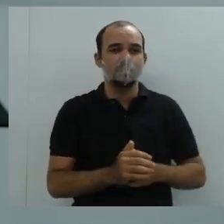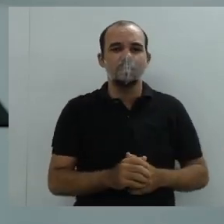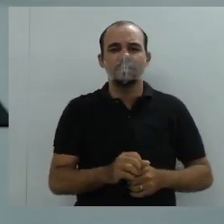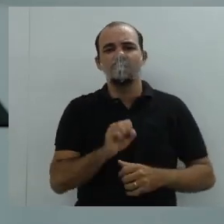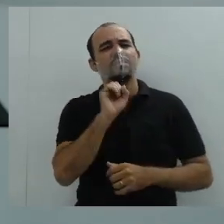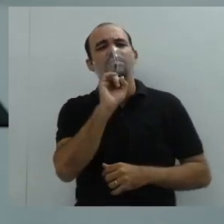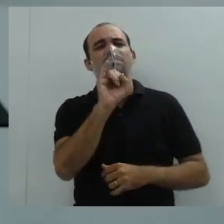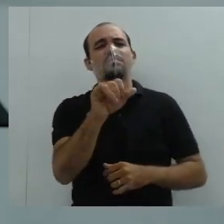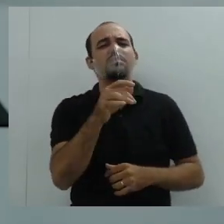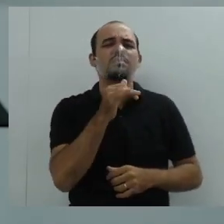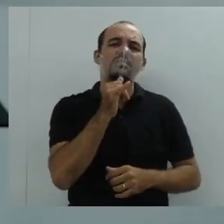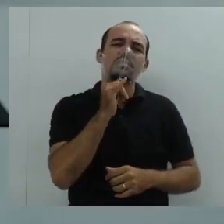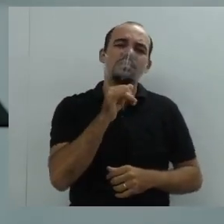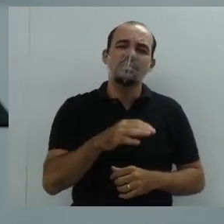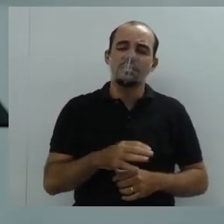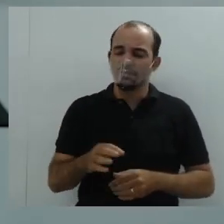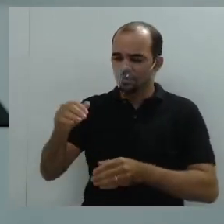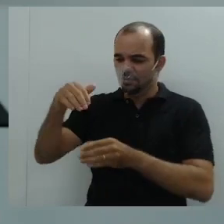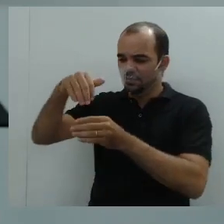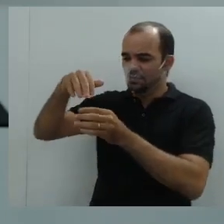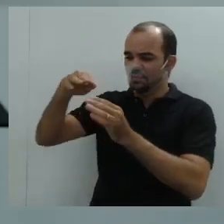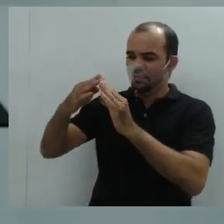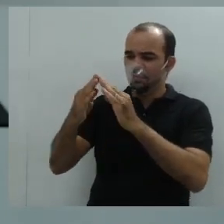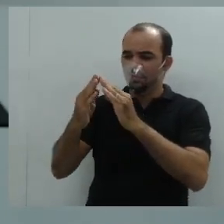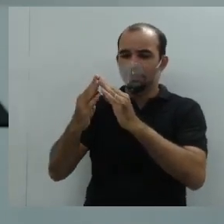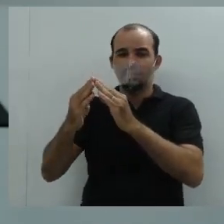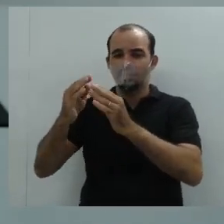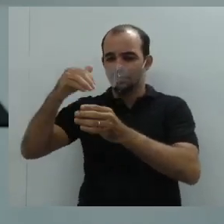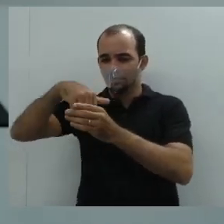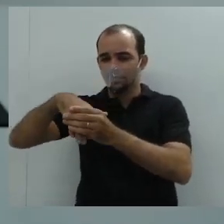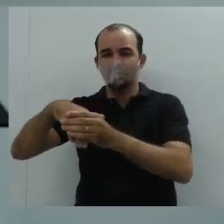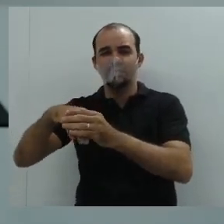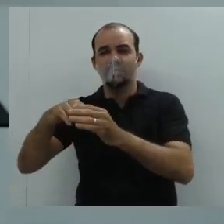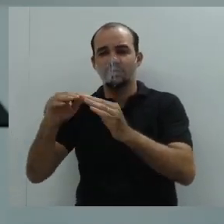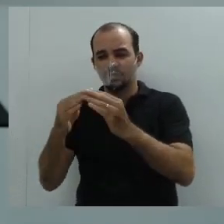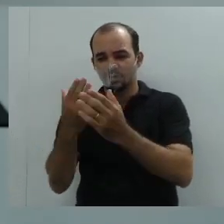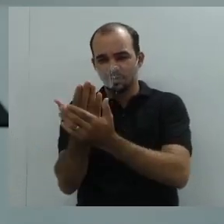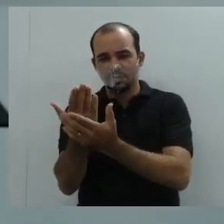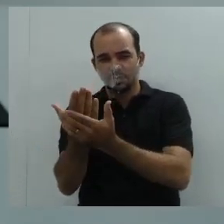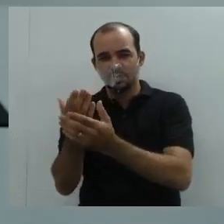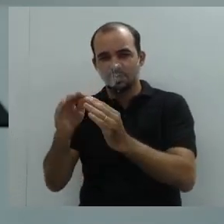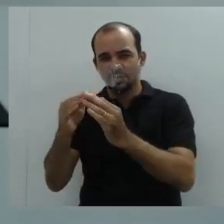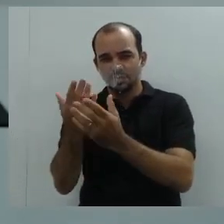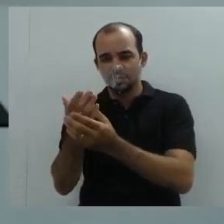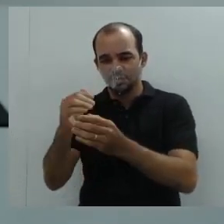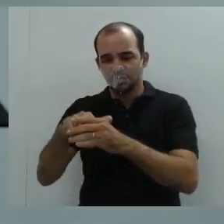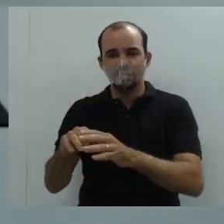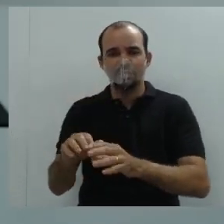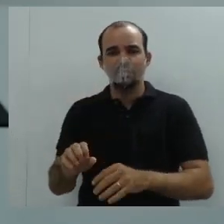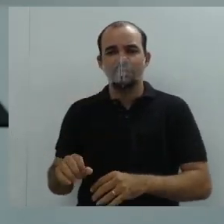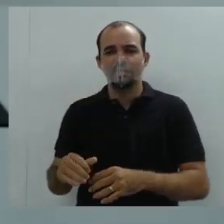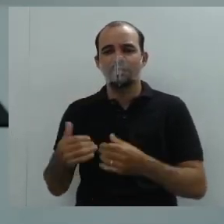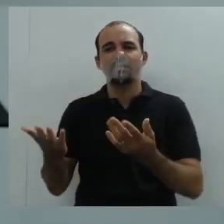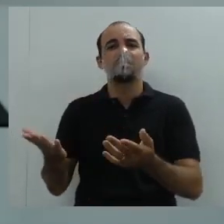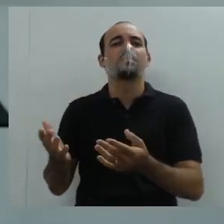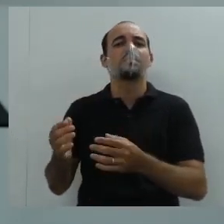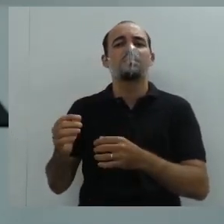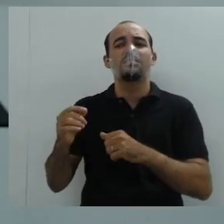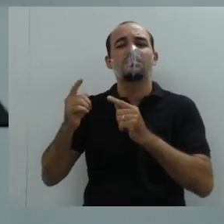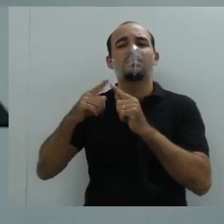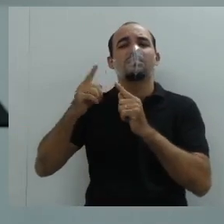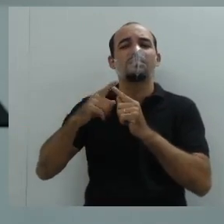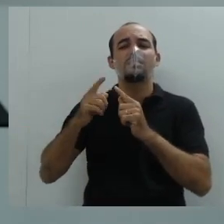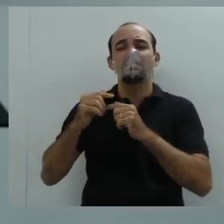na escola e estivesse me importando a diretora, qual seria? Se eu estou dentro da minha casa e quero documentar uma